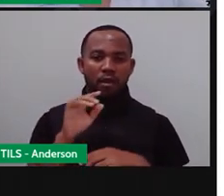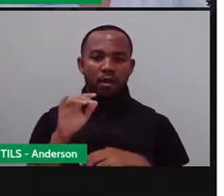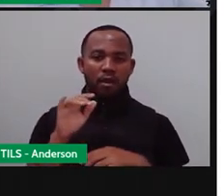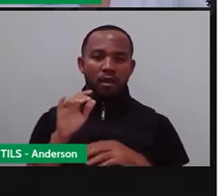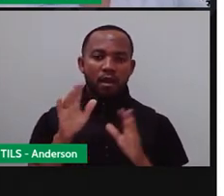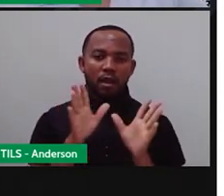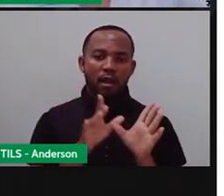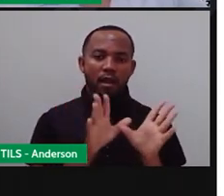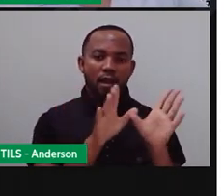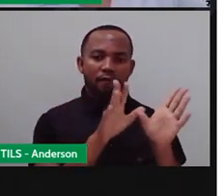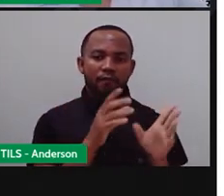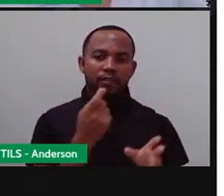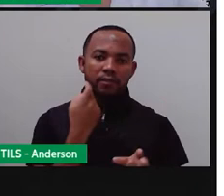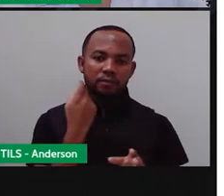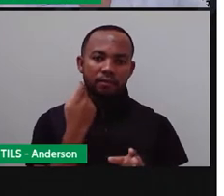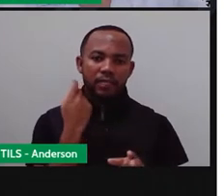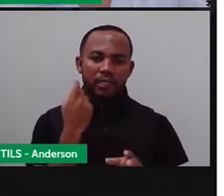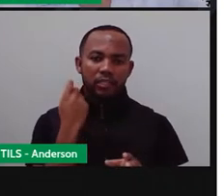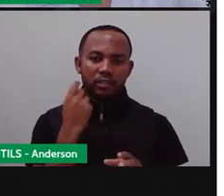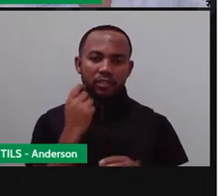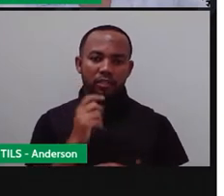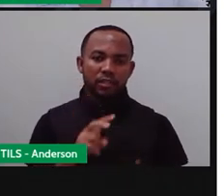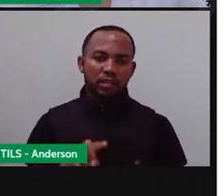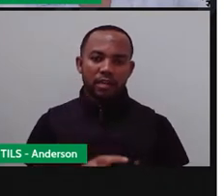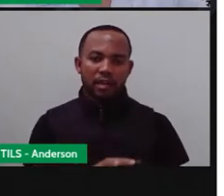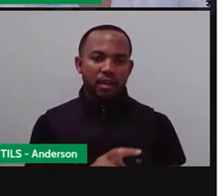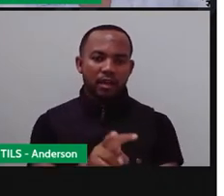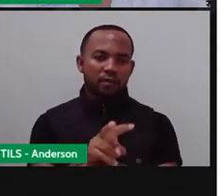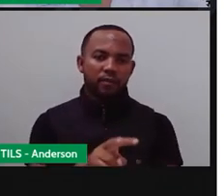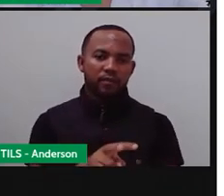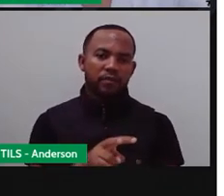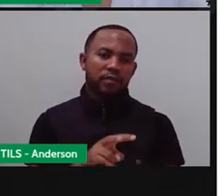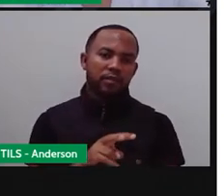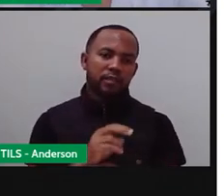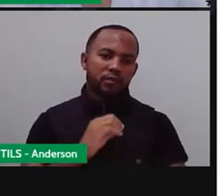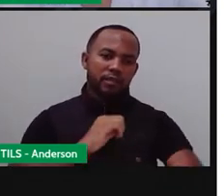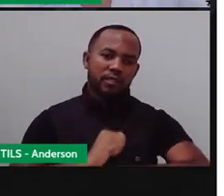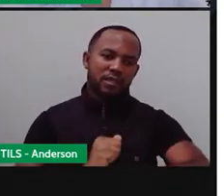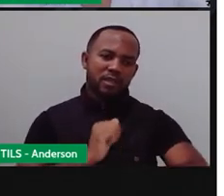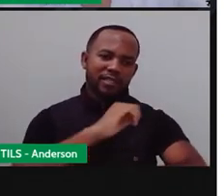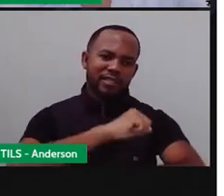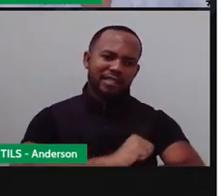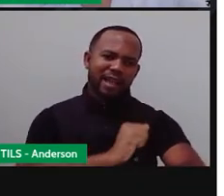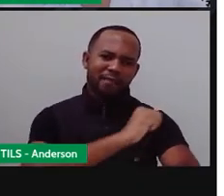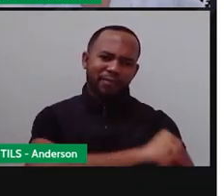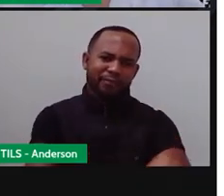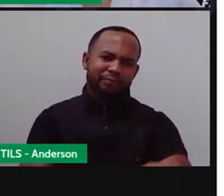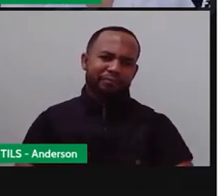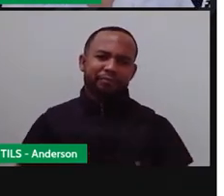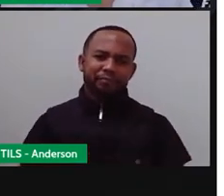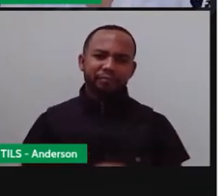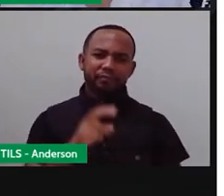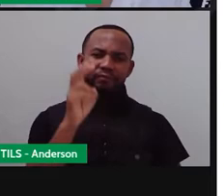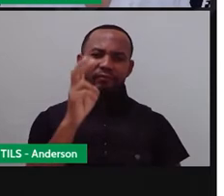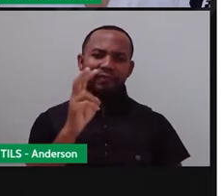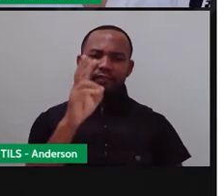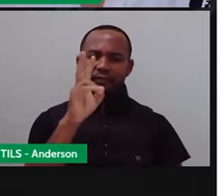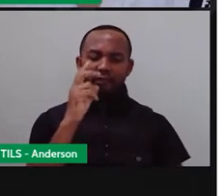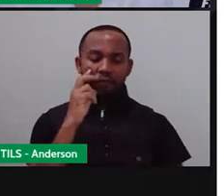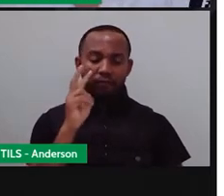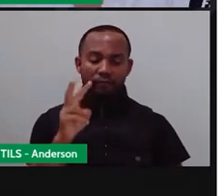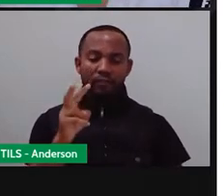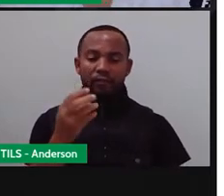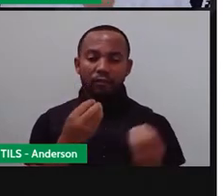anfíbios. Olha só! Os mamíferos, não é isso? E aí a gente vai agora ver